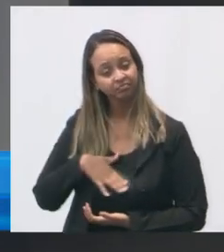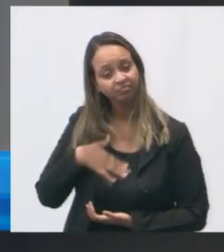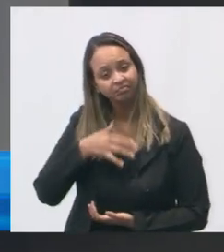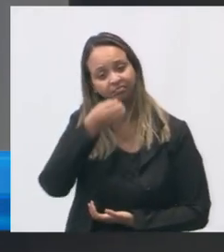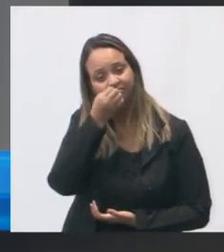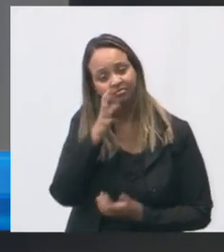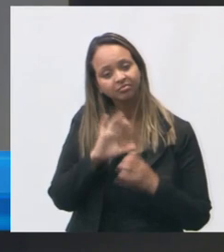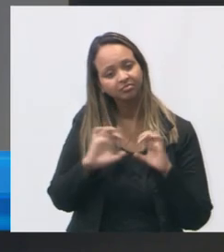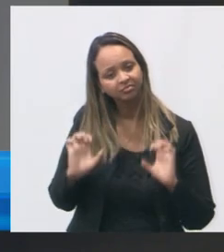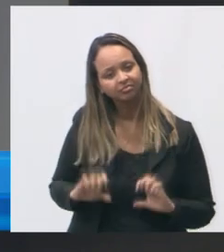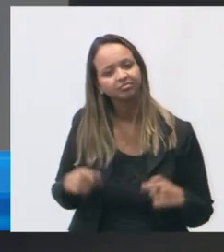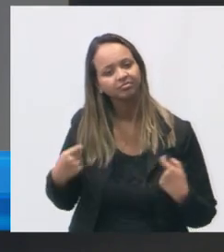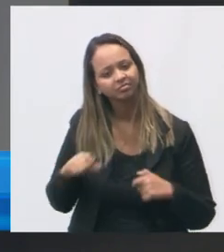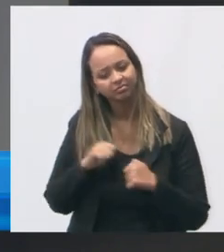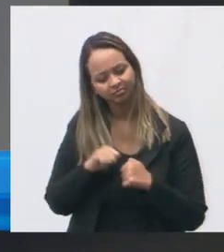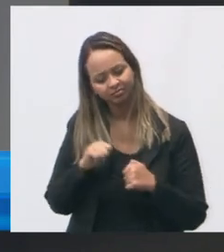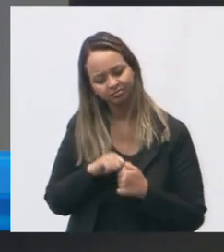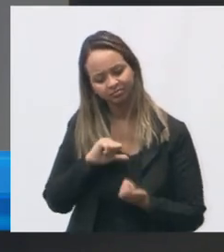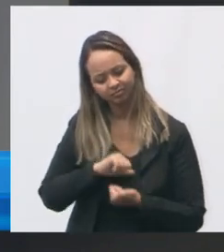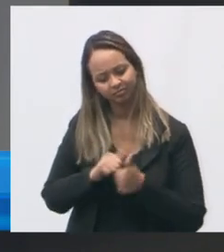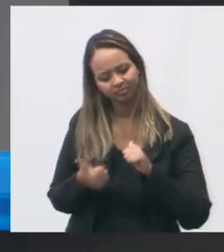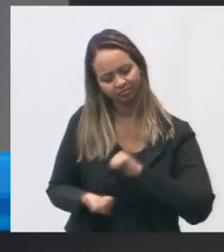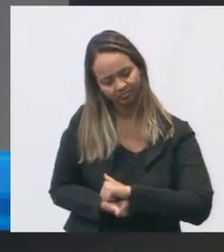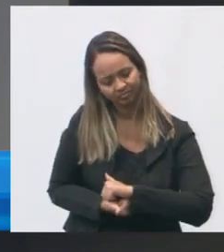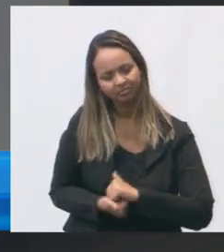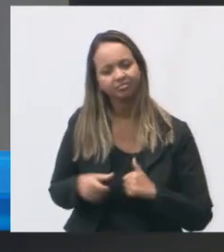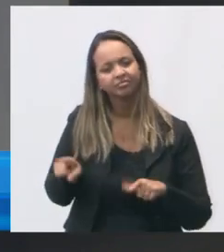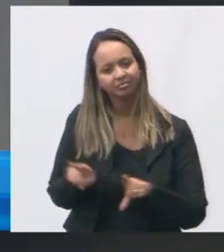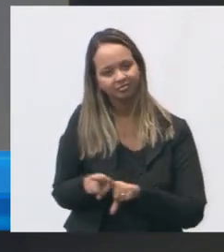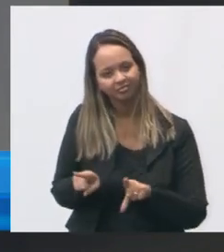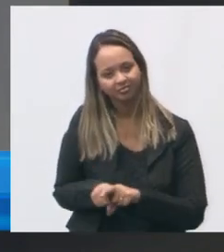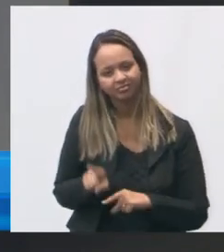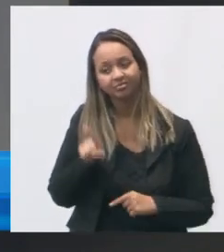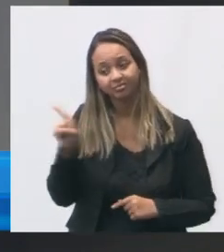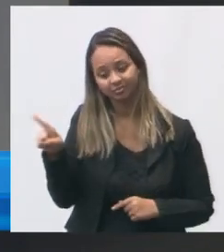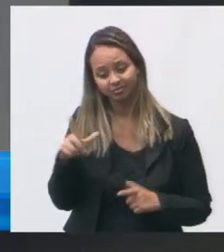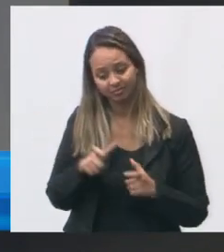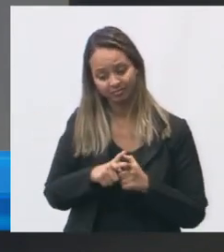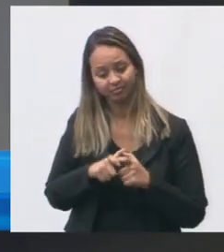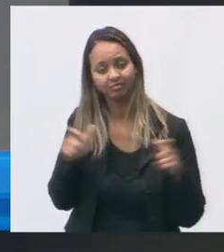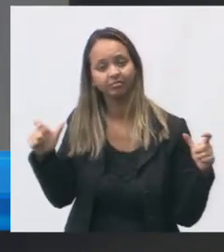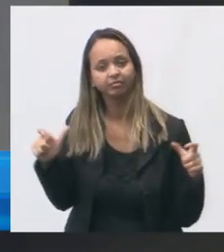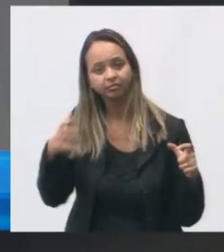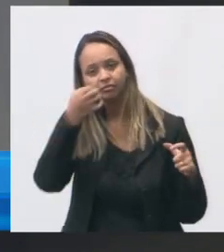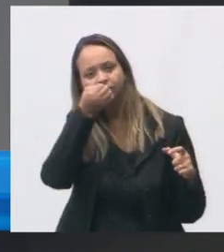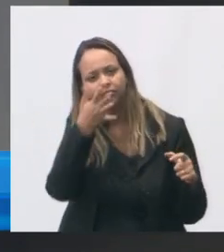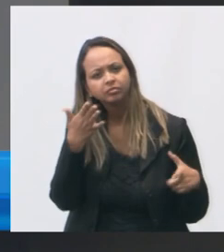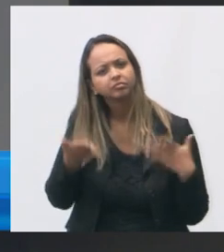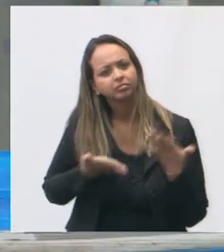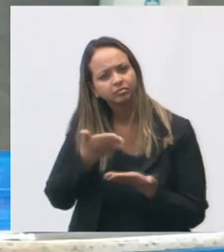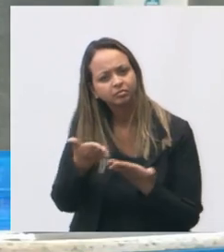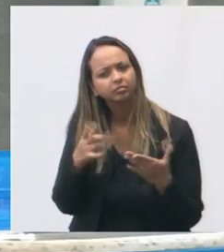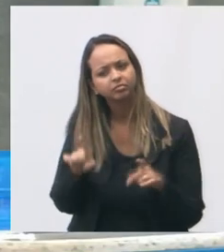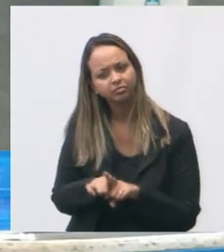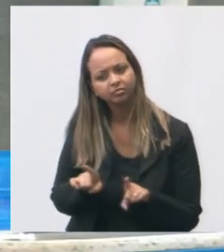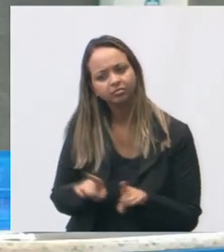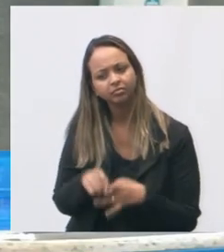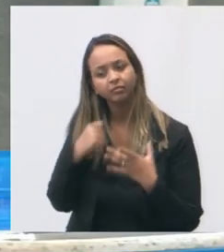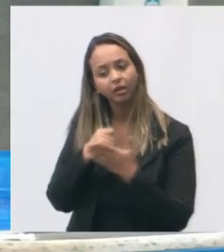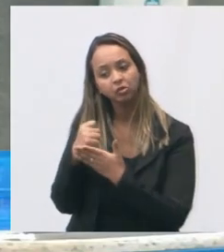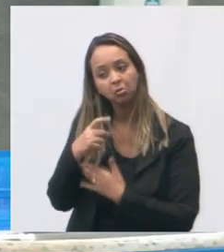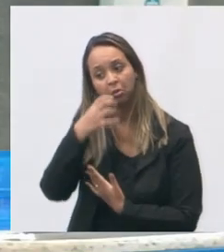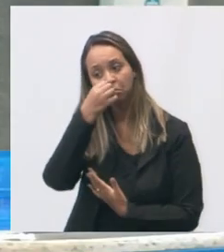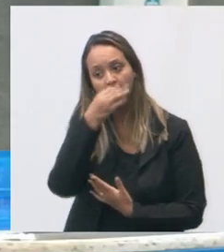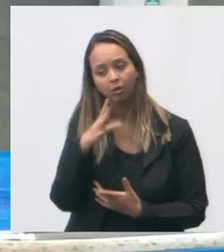ajustes a serem feitos em geral nas unidades de saúde a grande maioria está com uma condição muito boa e com um atendimento muito bom também